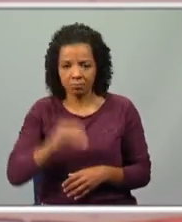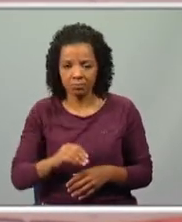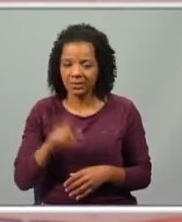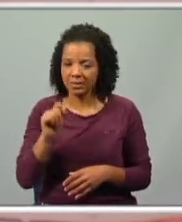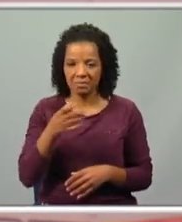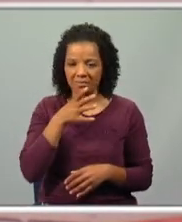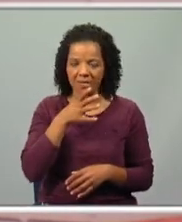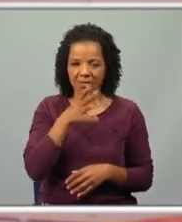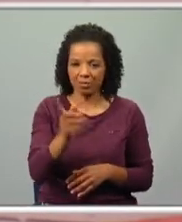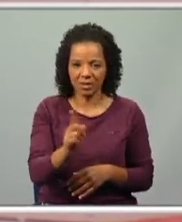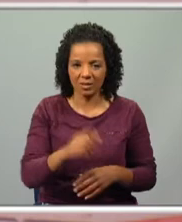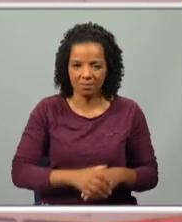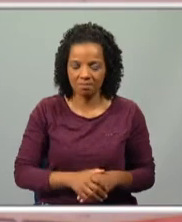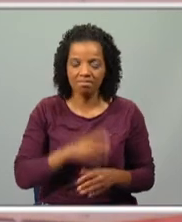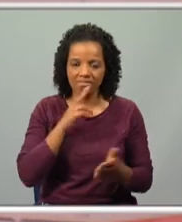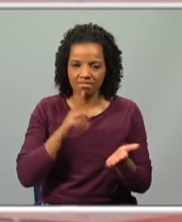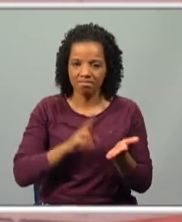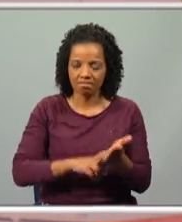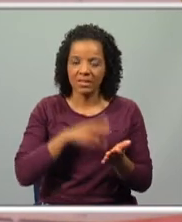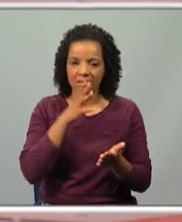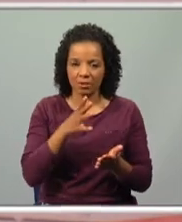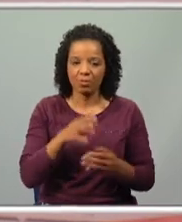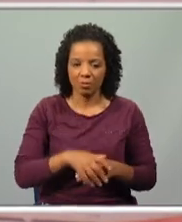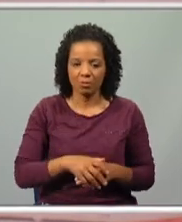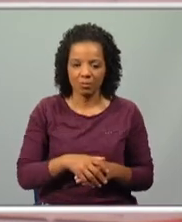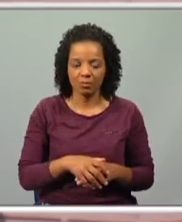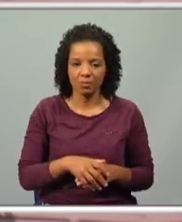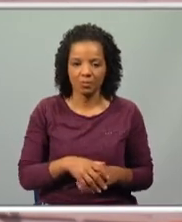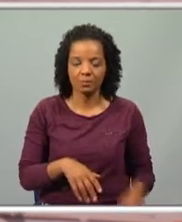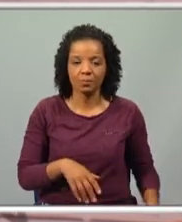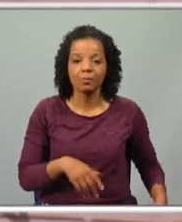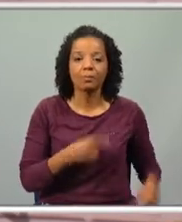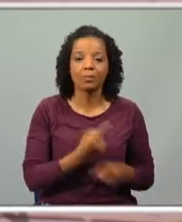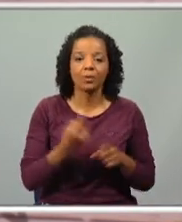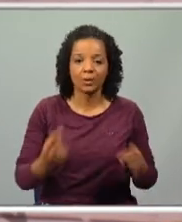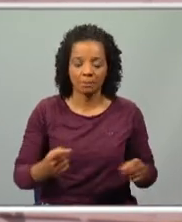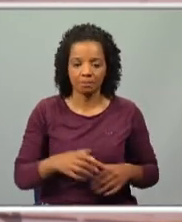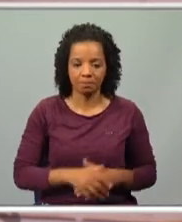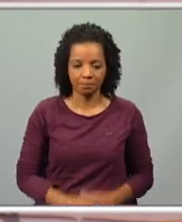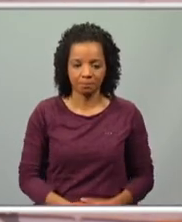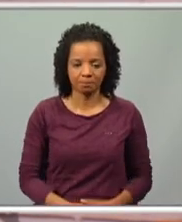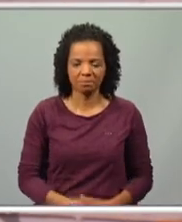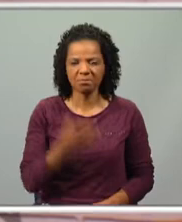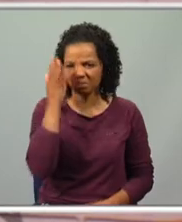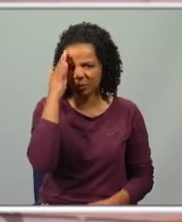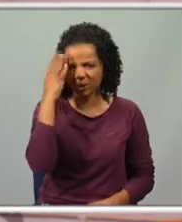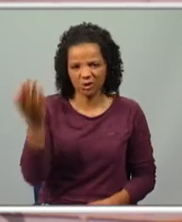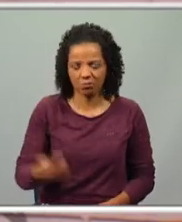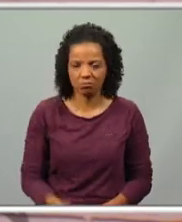vamos saber. Posso eu dizer-te, assegurar-te desde já. Porquê? O que é que te parece?